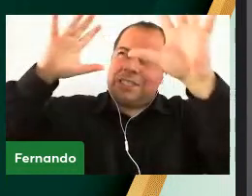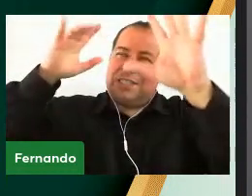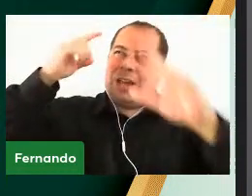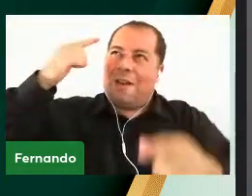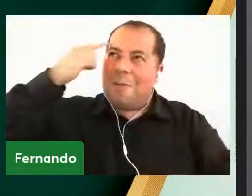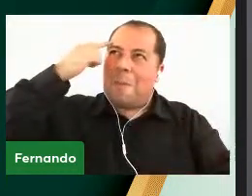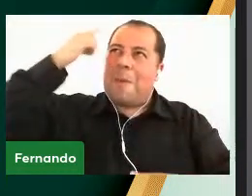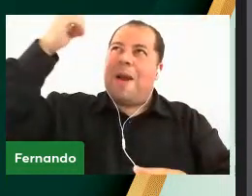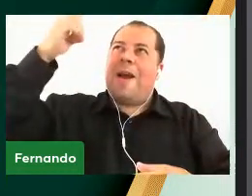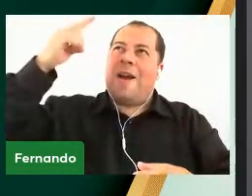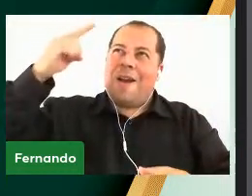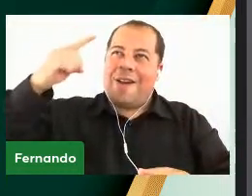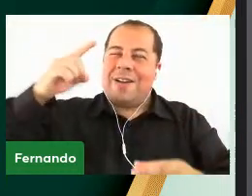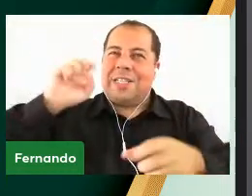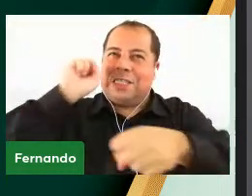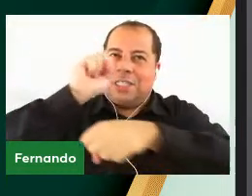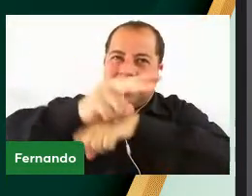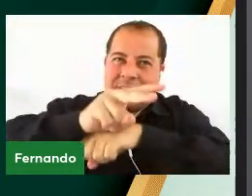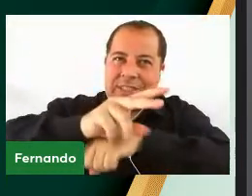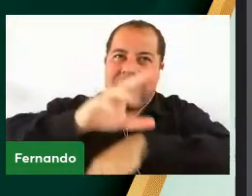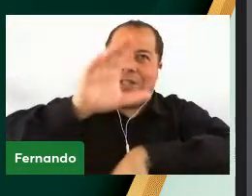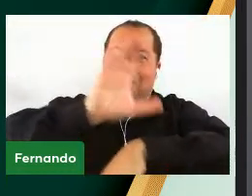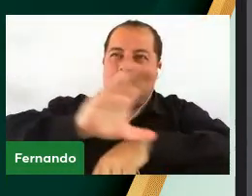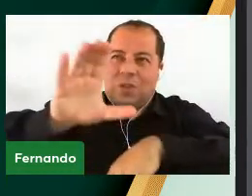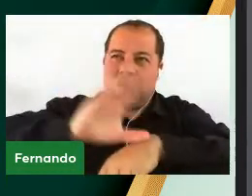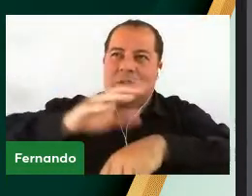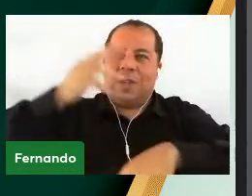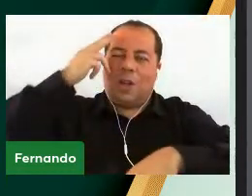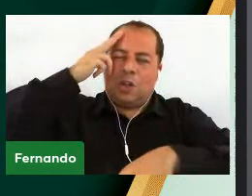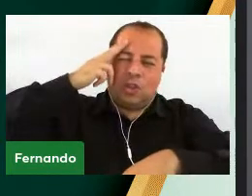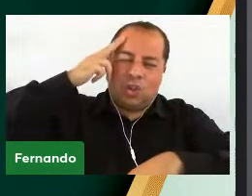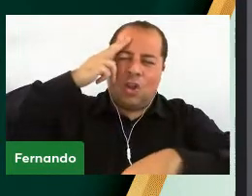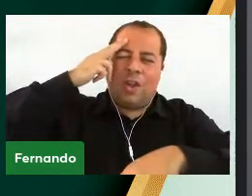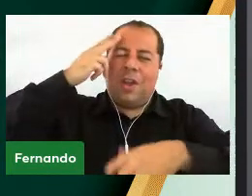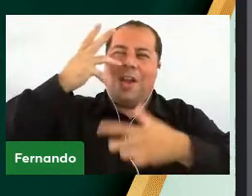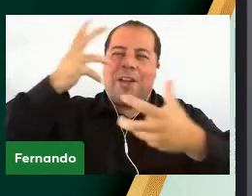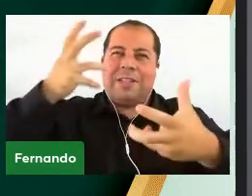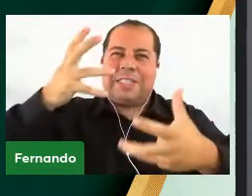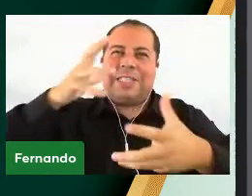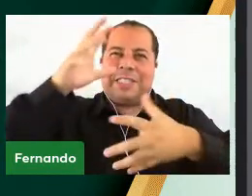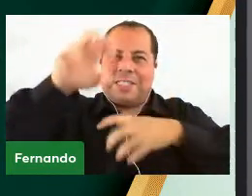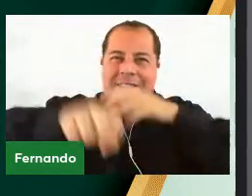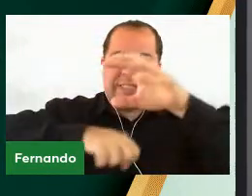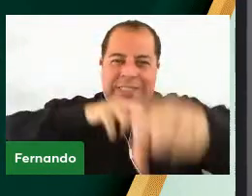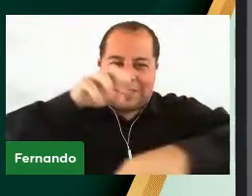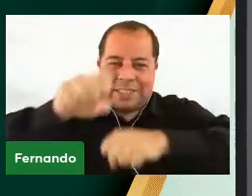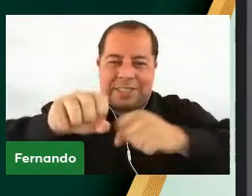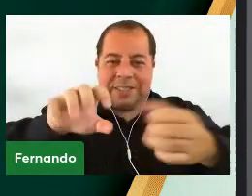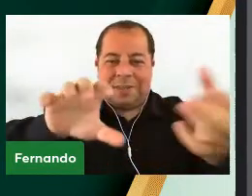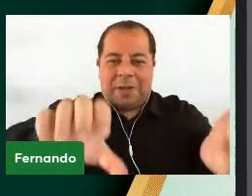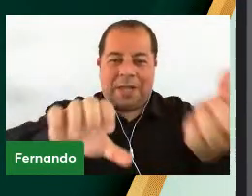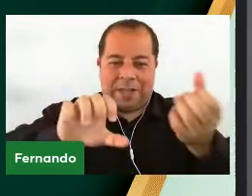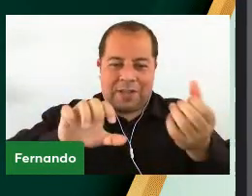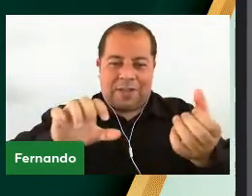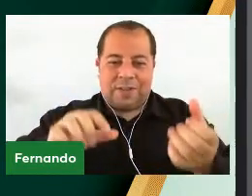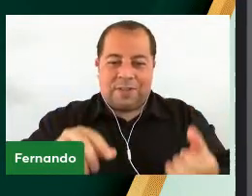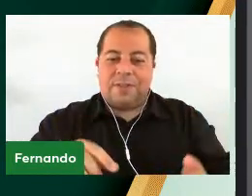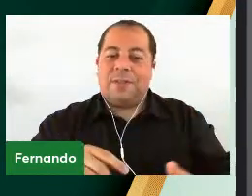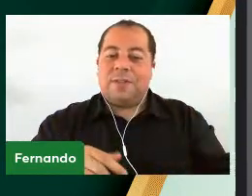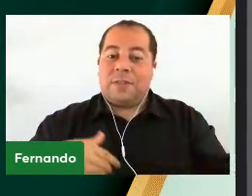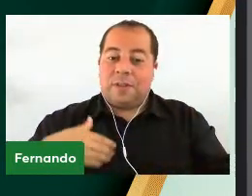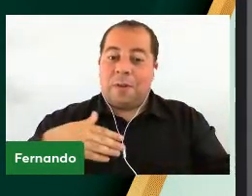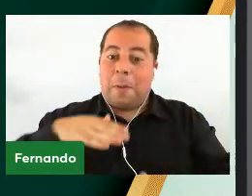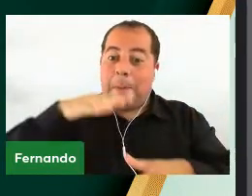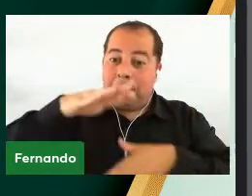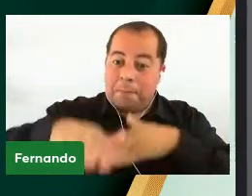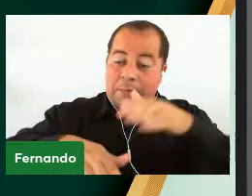de vocês De fazer uma graduação Sonharam Sonharam alto Atrás de um diploma Um diploma universitário Um passo adiante na